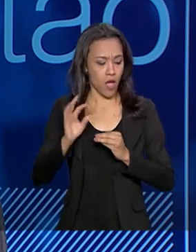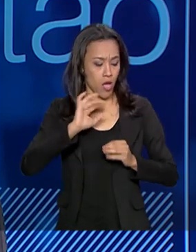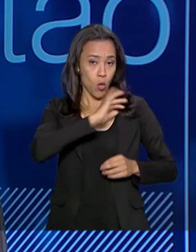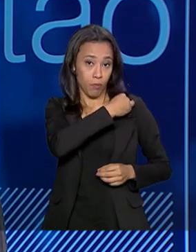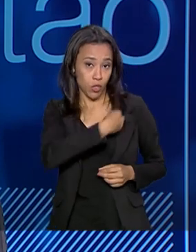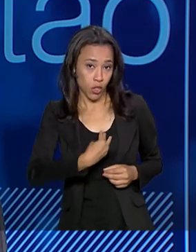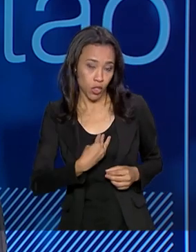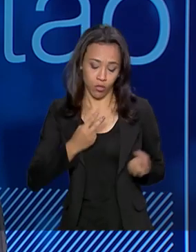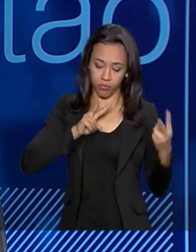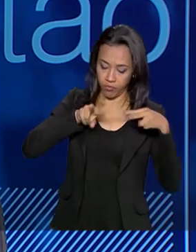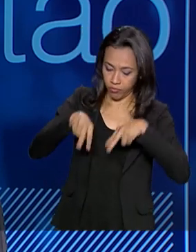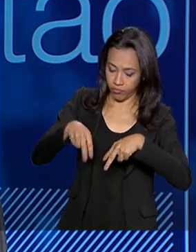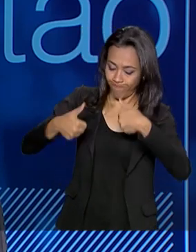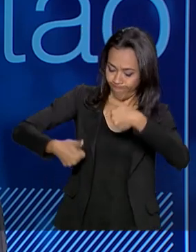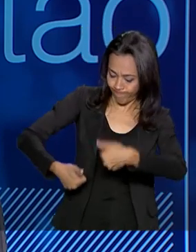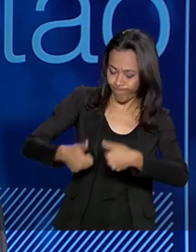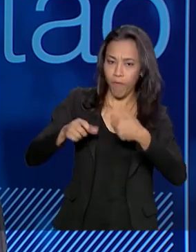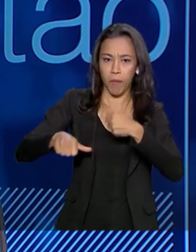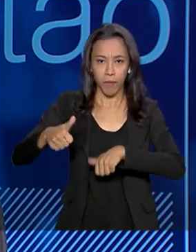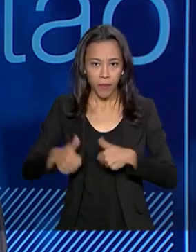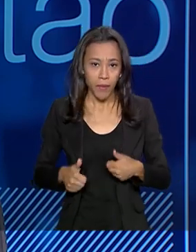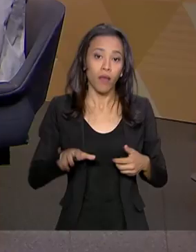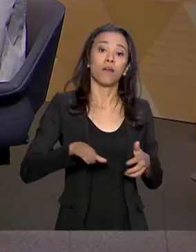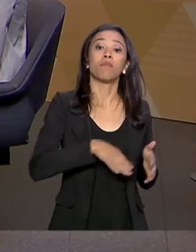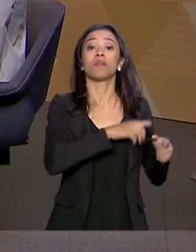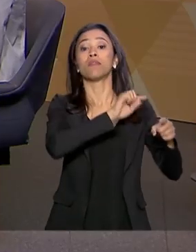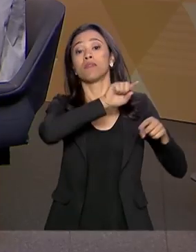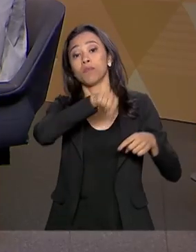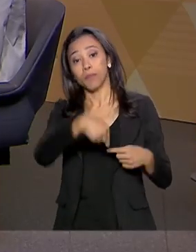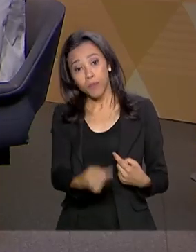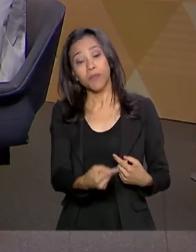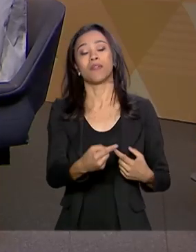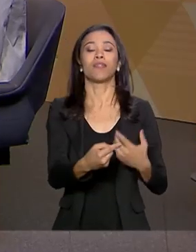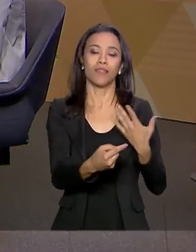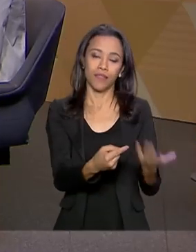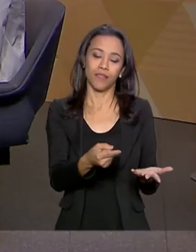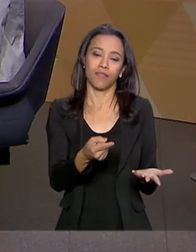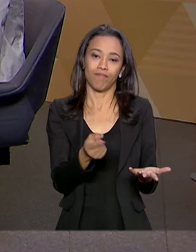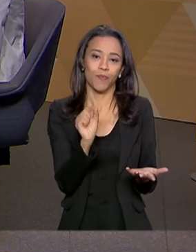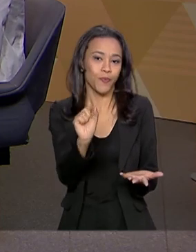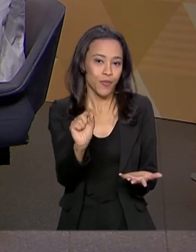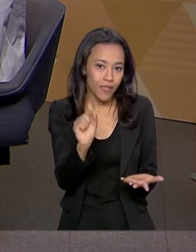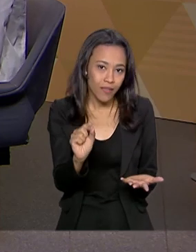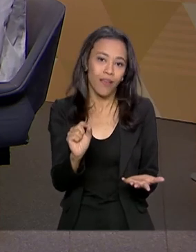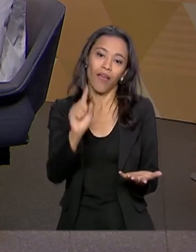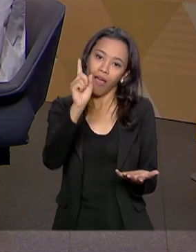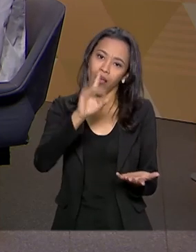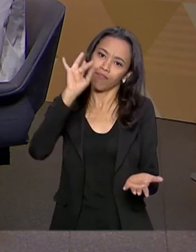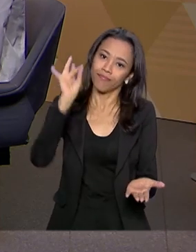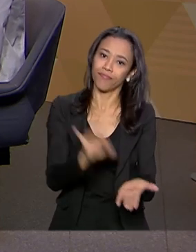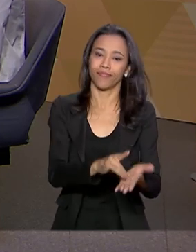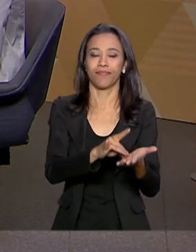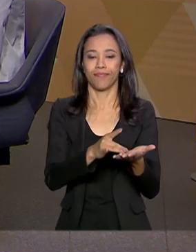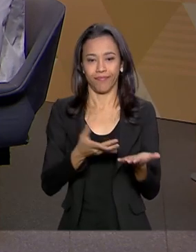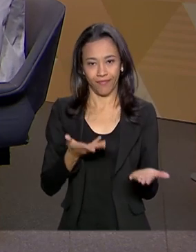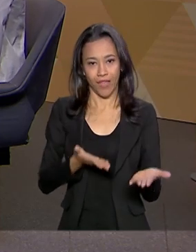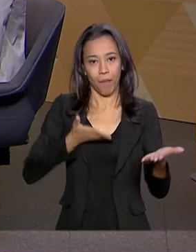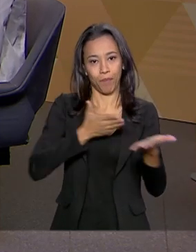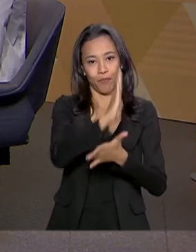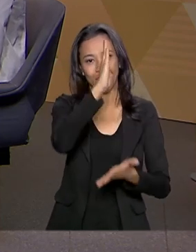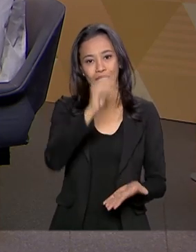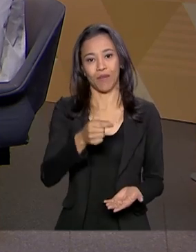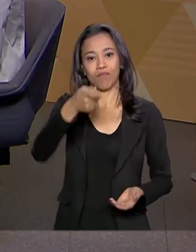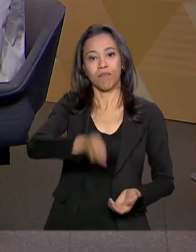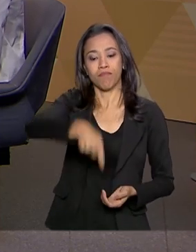relação a quais ativos devem entrar na carteira do Quanto essa interconexão. Quanto depois, no dia seguinte, tornar uma realidade, o